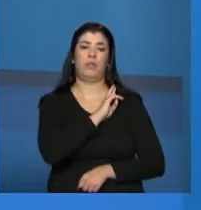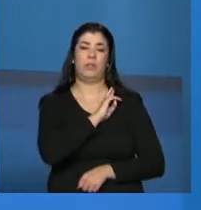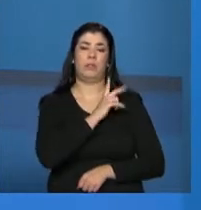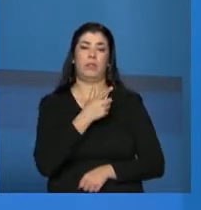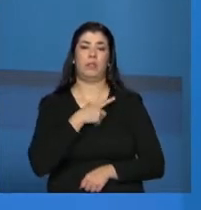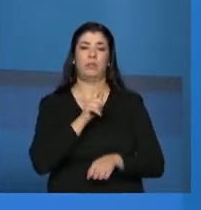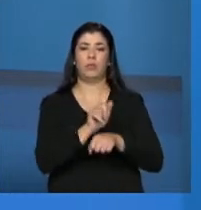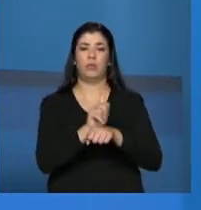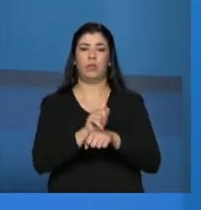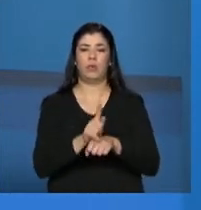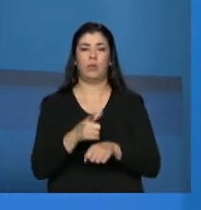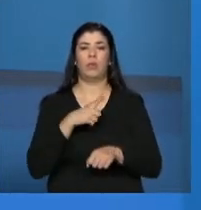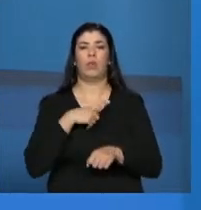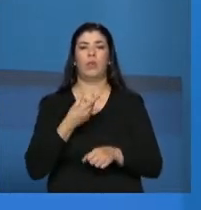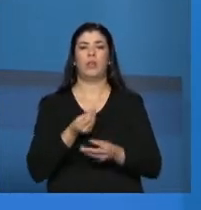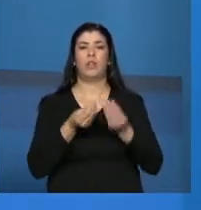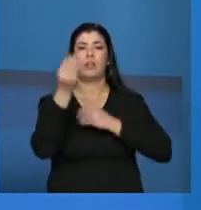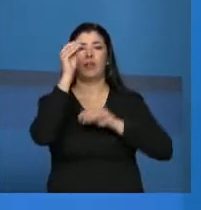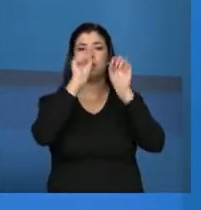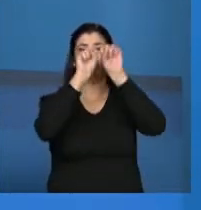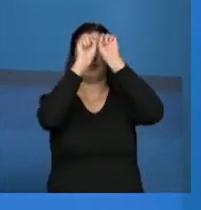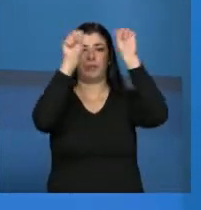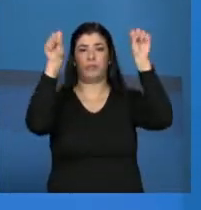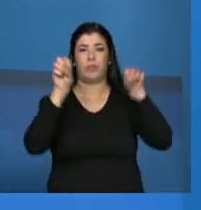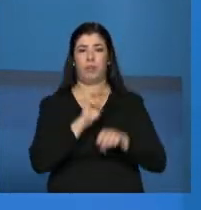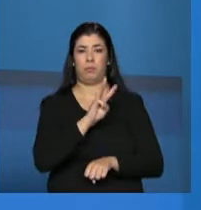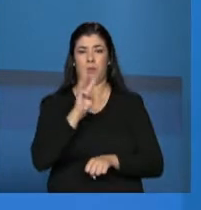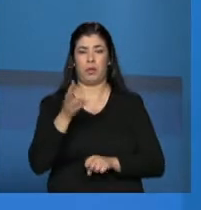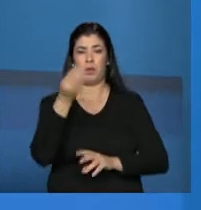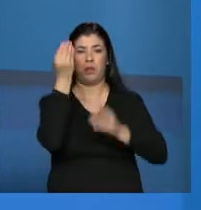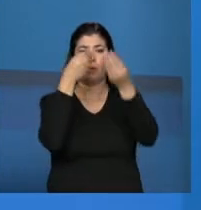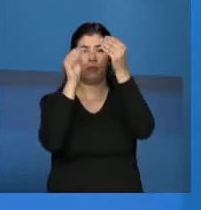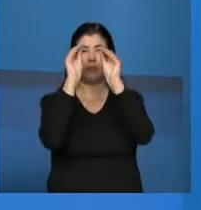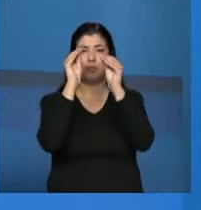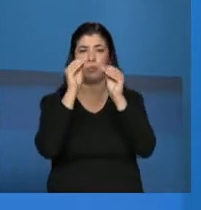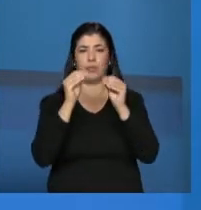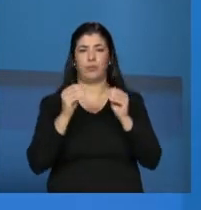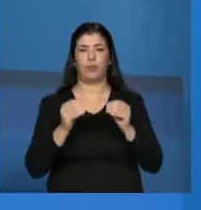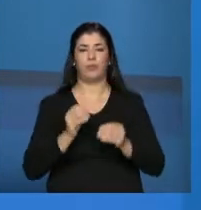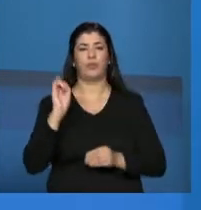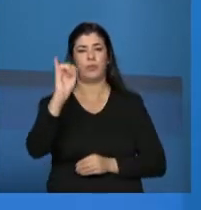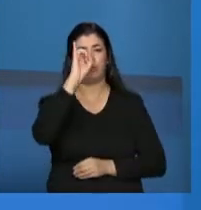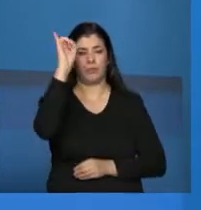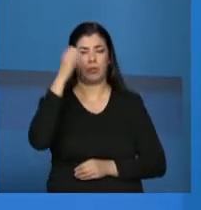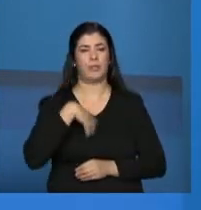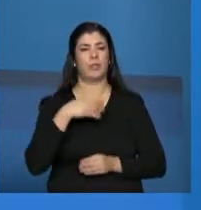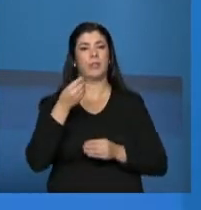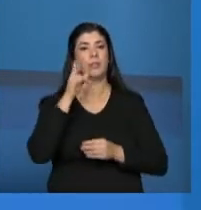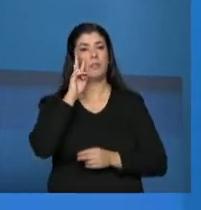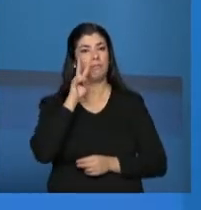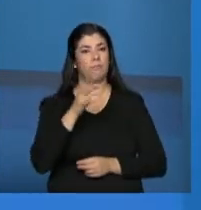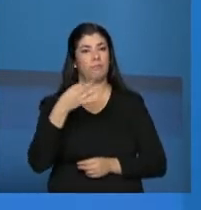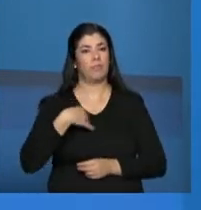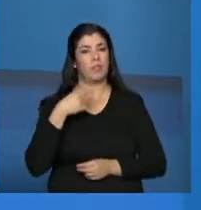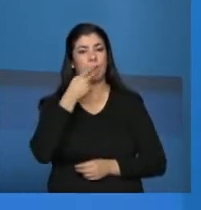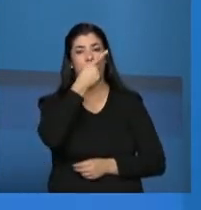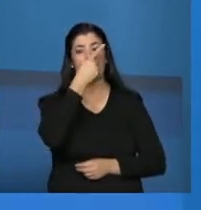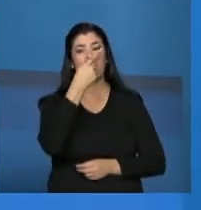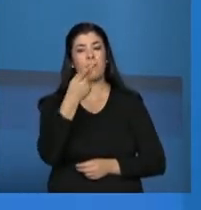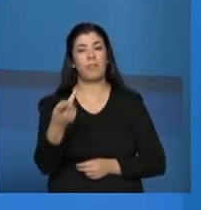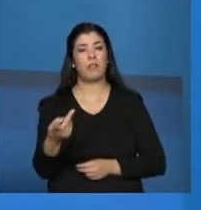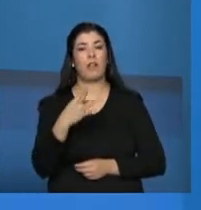Que são as pessoas que estão alimentando esse cadastro, preencham essas informações com bastante atenção. A visita à entidade é